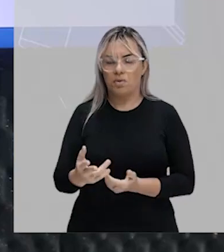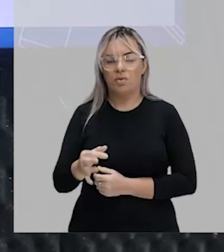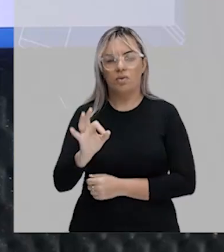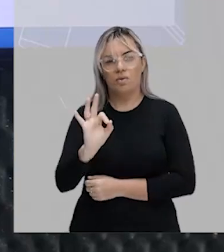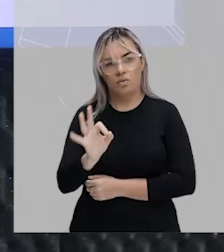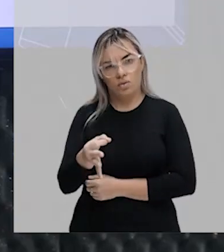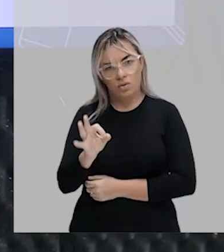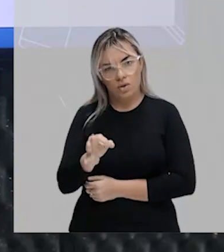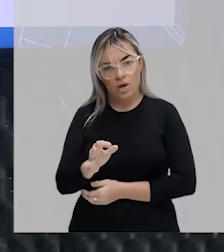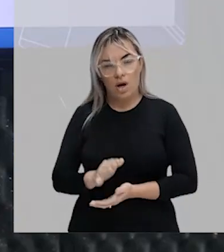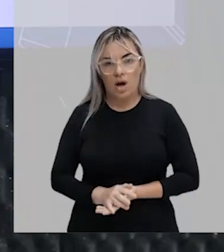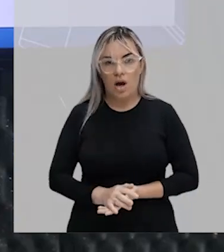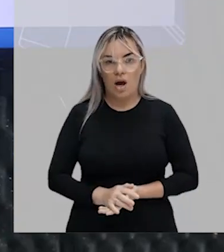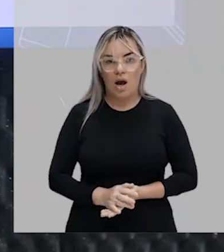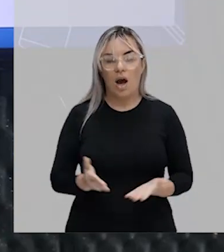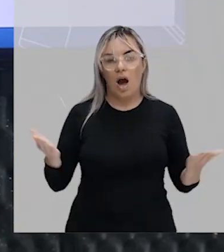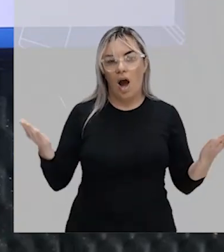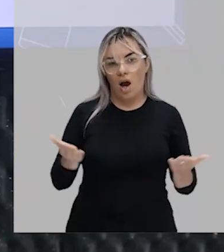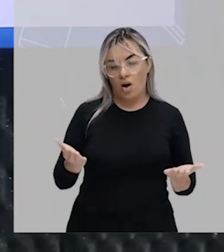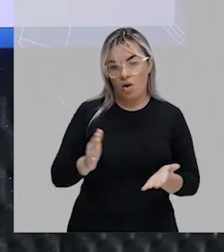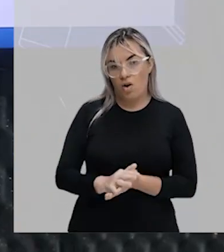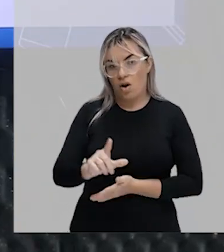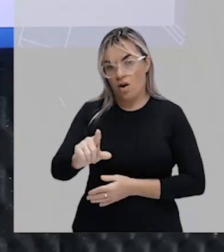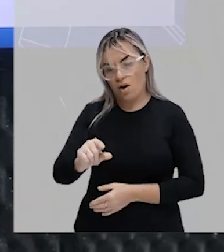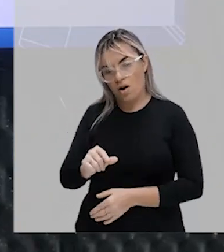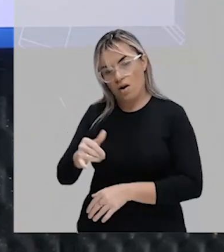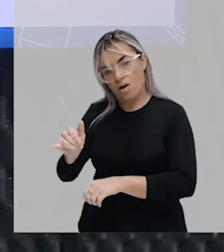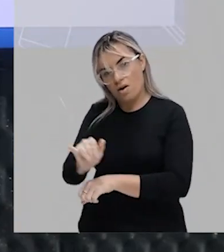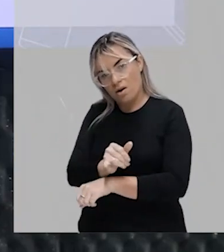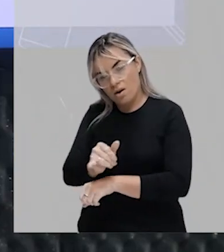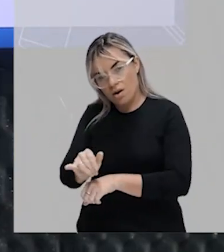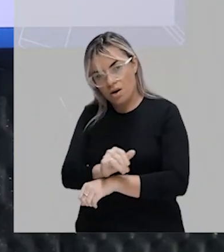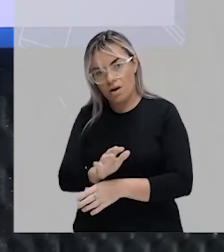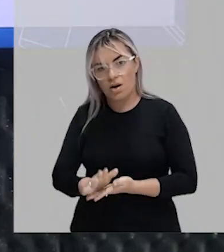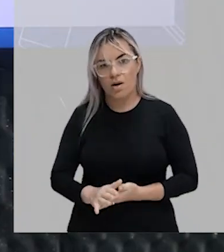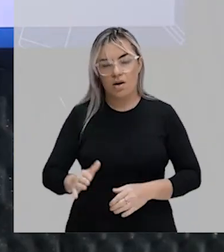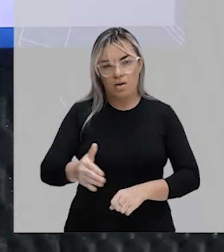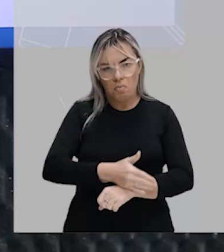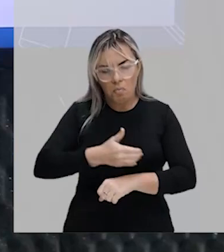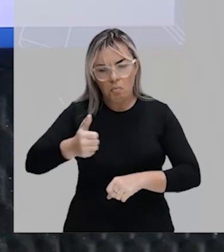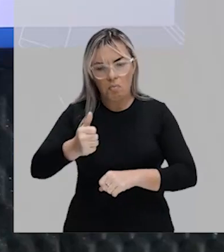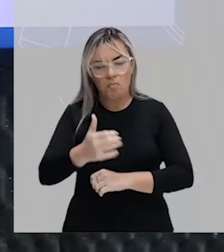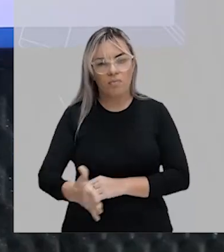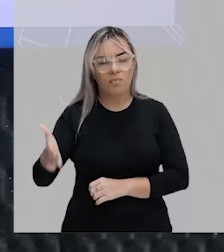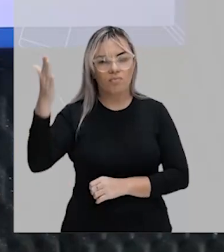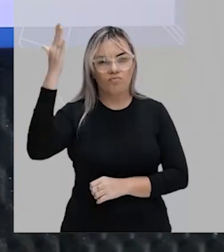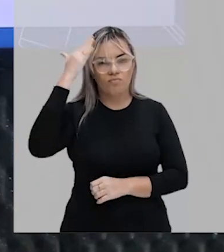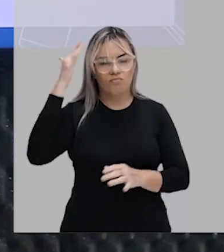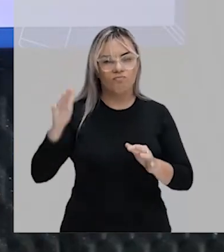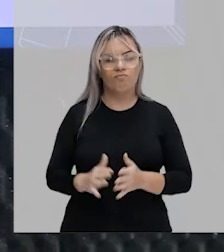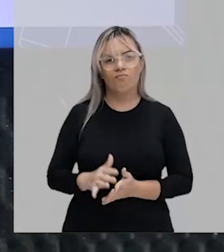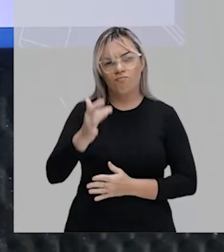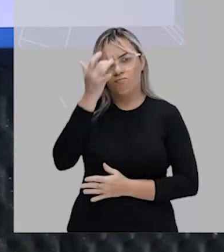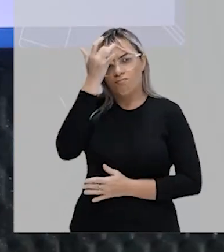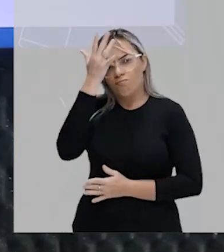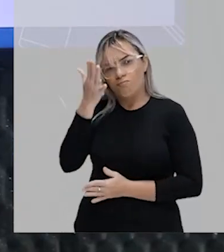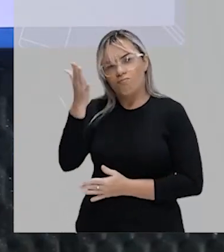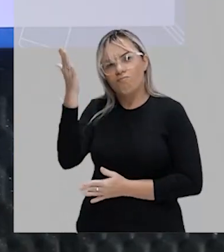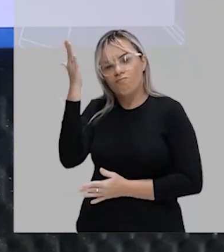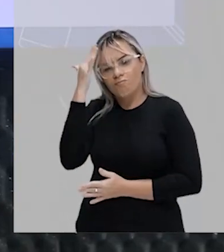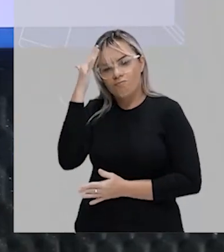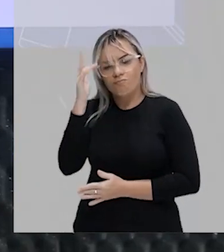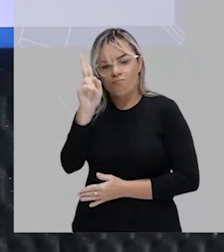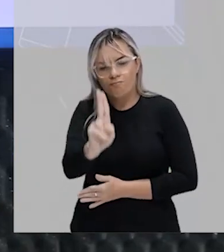aí fica a teu critério. A estratégia que, para você, for a melhor, a mais compreensível, é essa que você utiliza, tá bom?